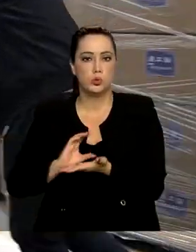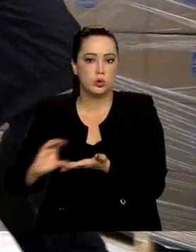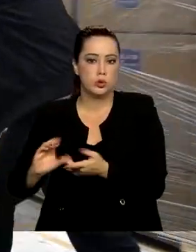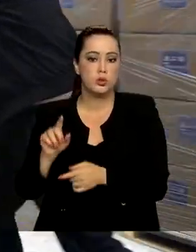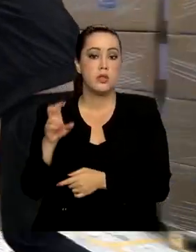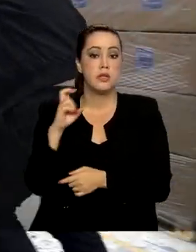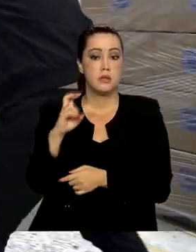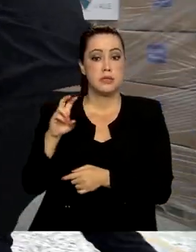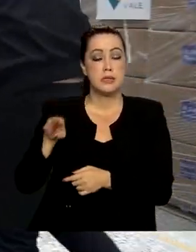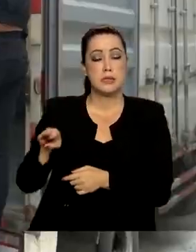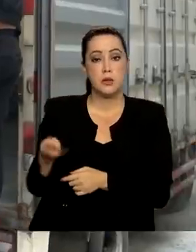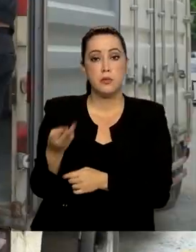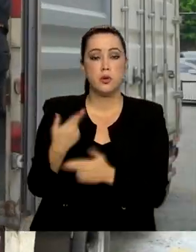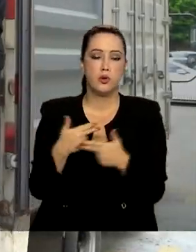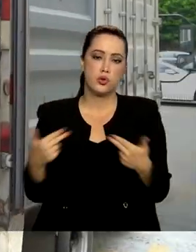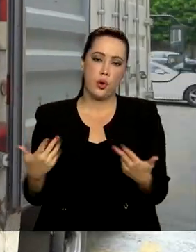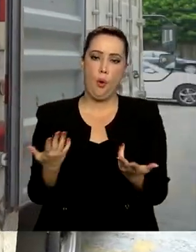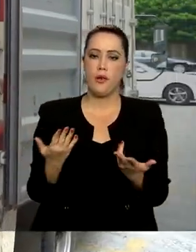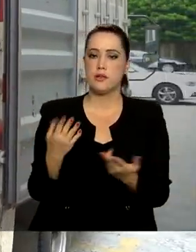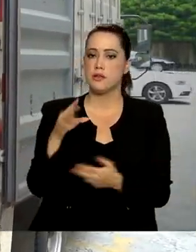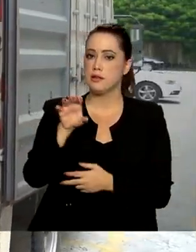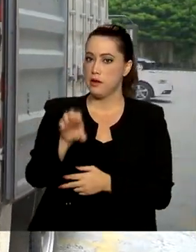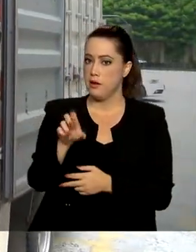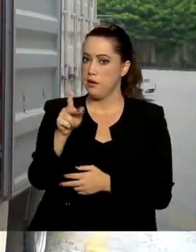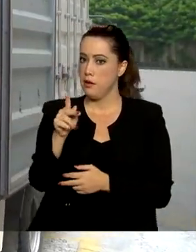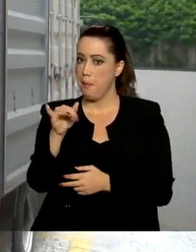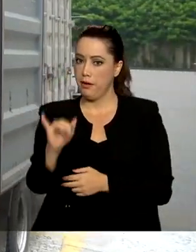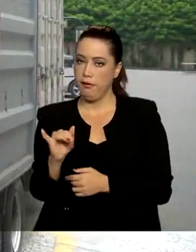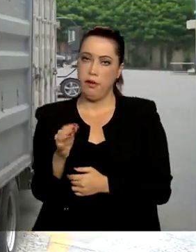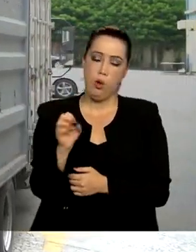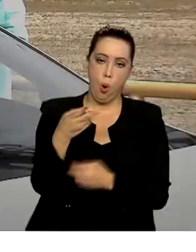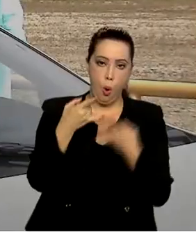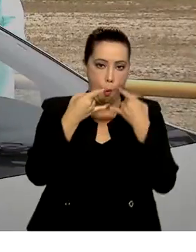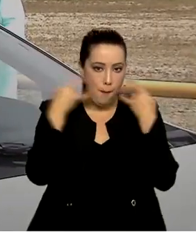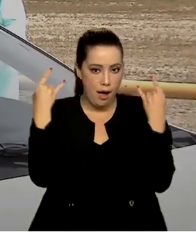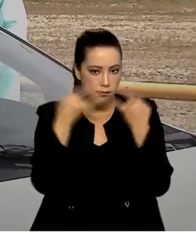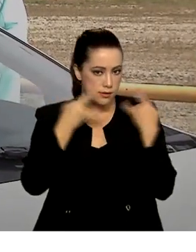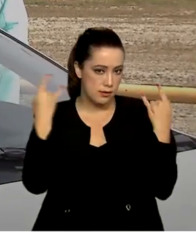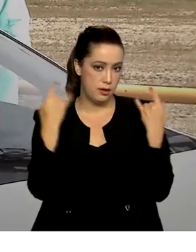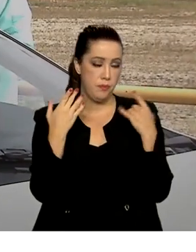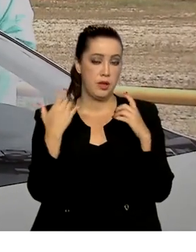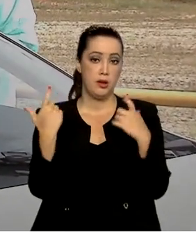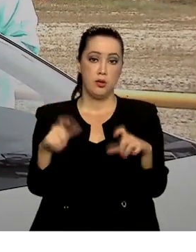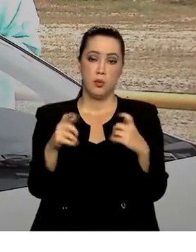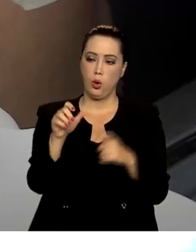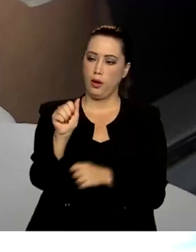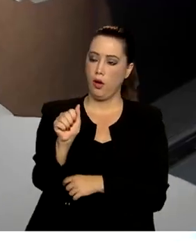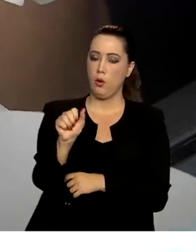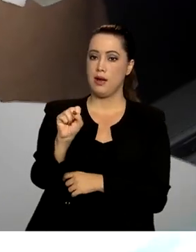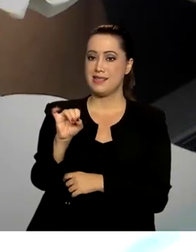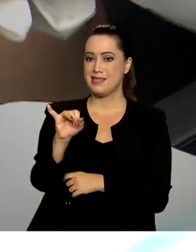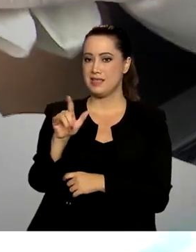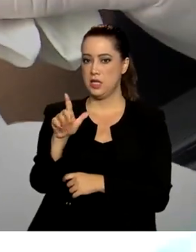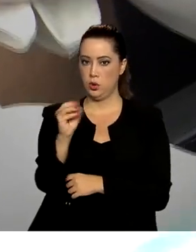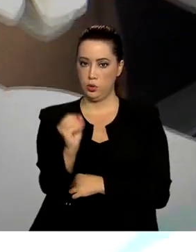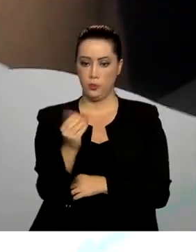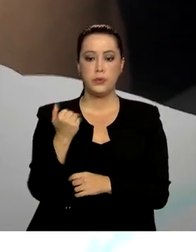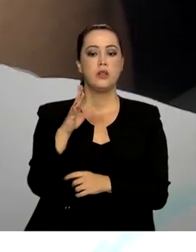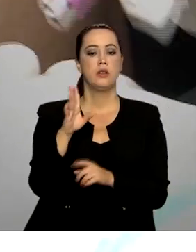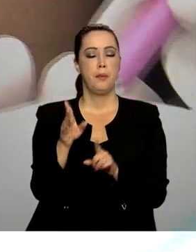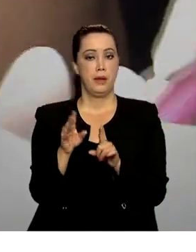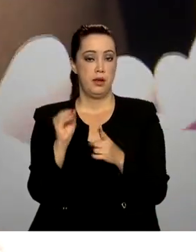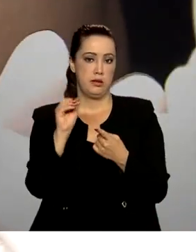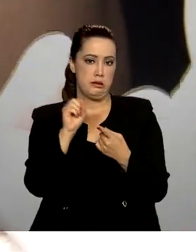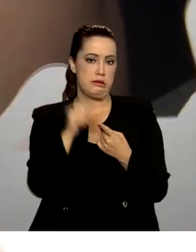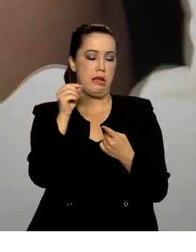de proteção individual, como máscaras aos asilos e para a realização de mais de 2 milhões de testes em idosos.